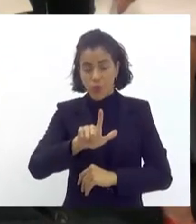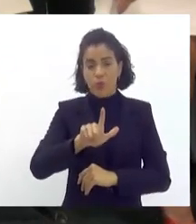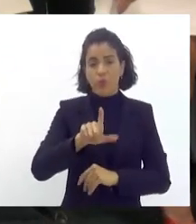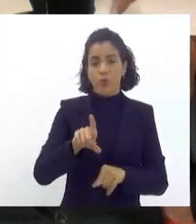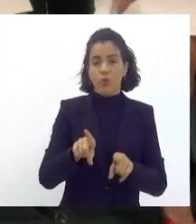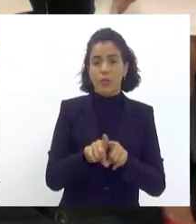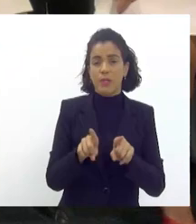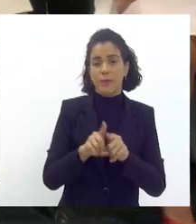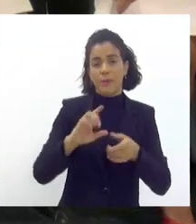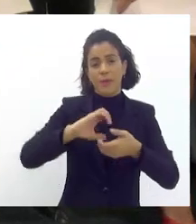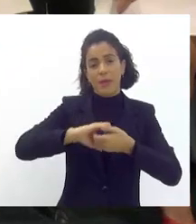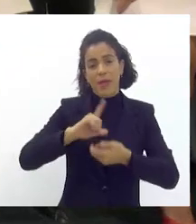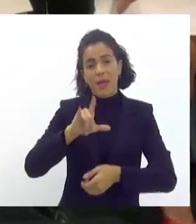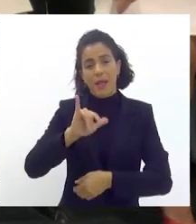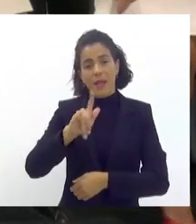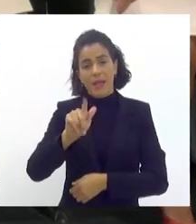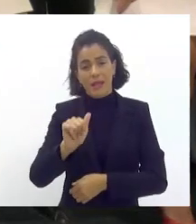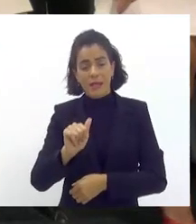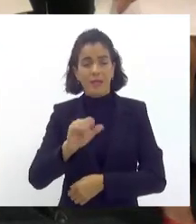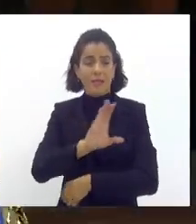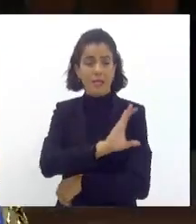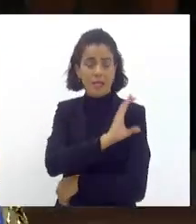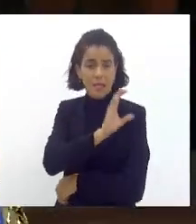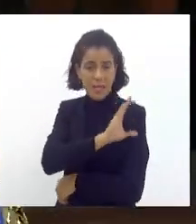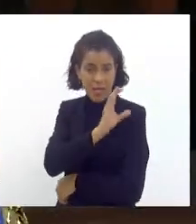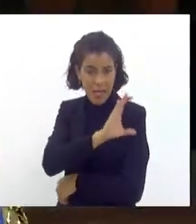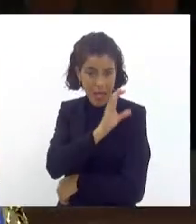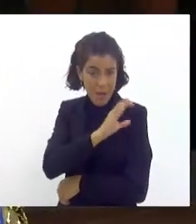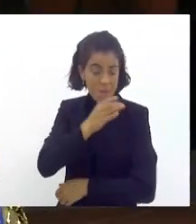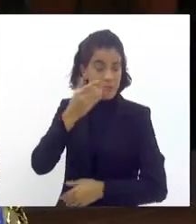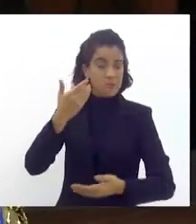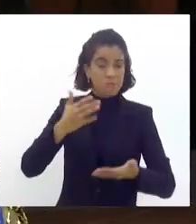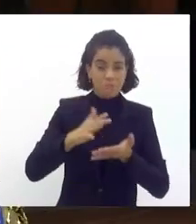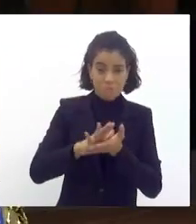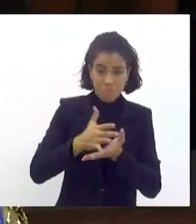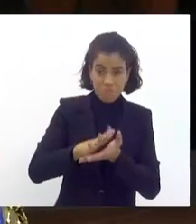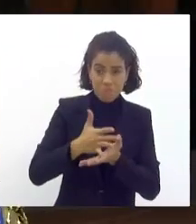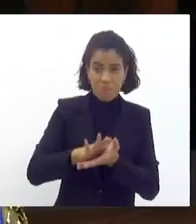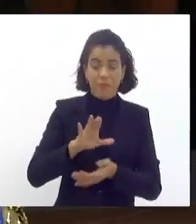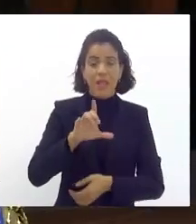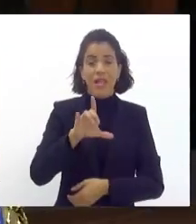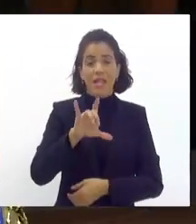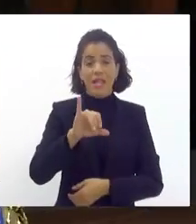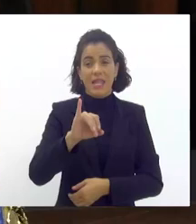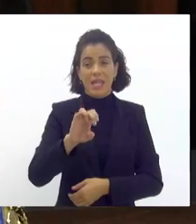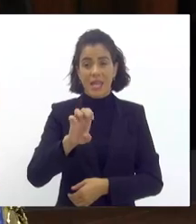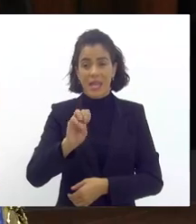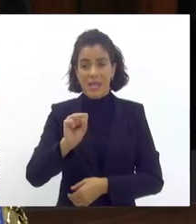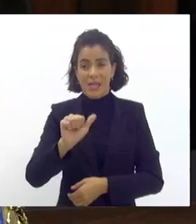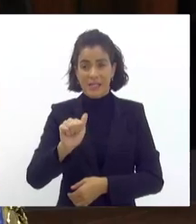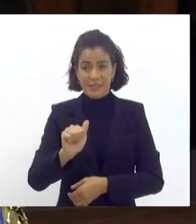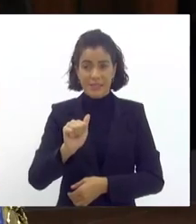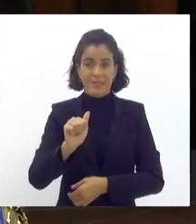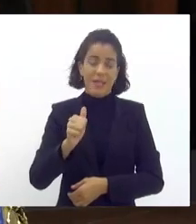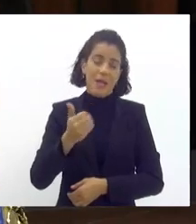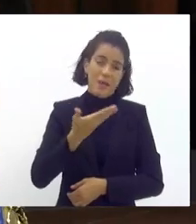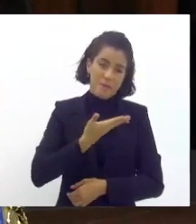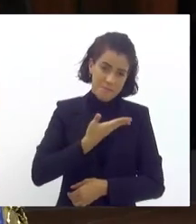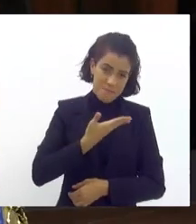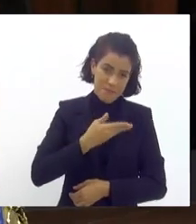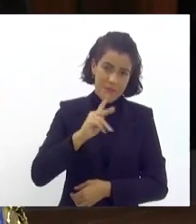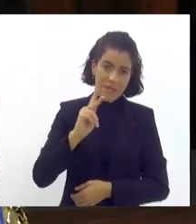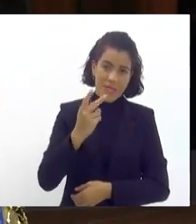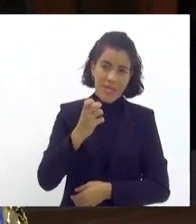das escolas de campos de samba de campos da Alieza nosso amigo Elinho que